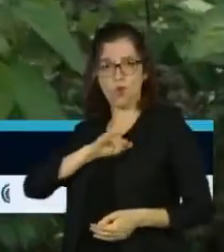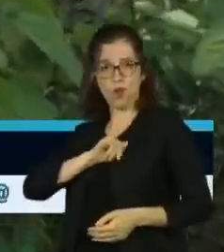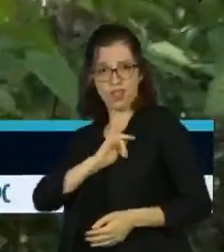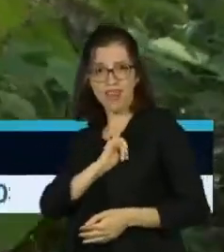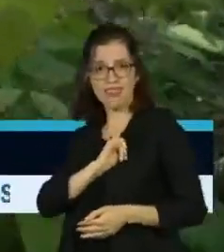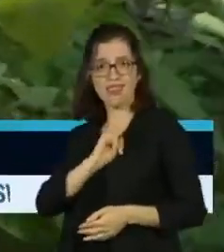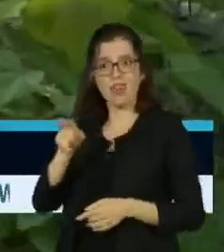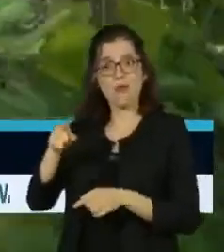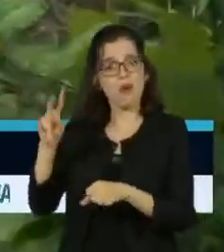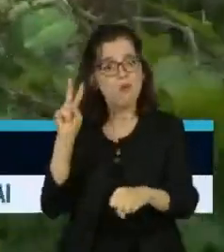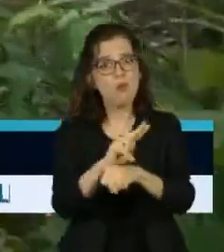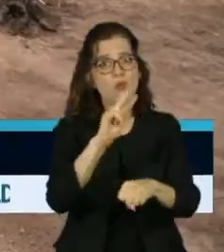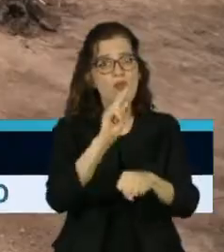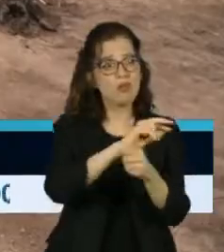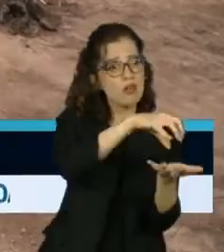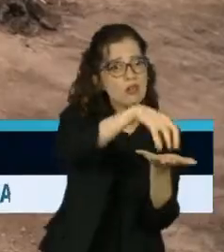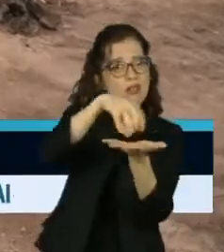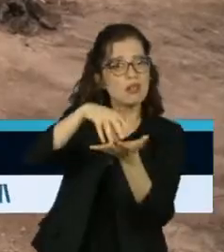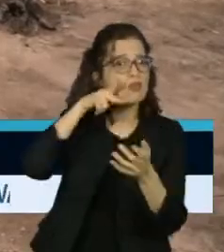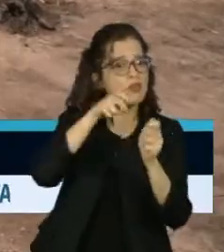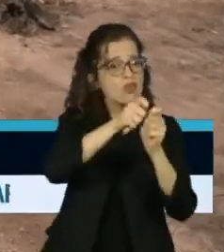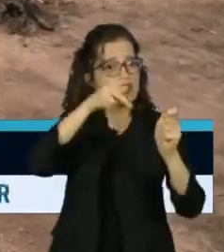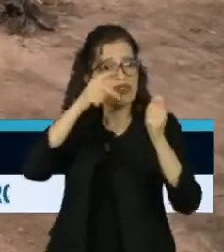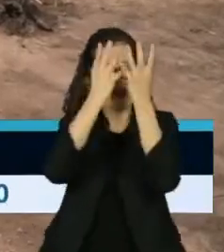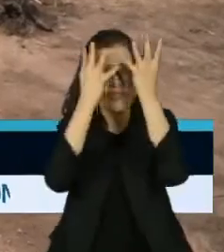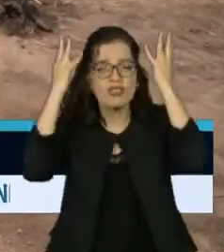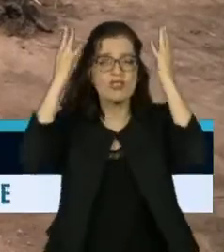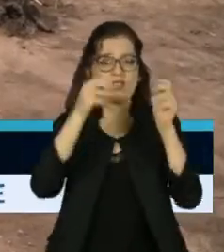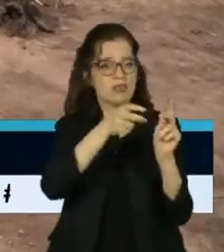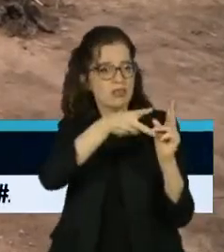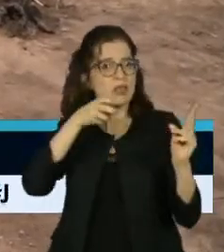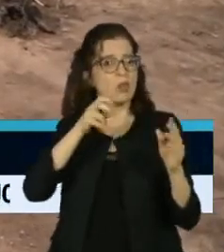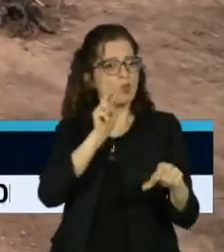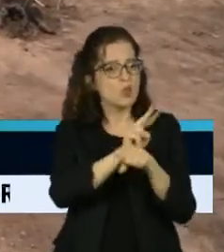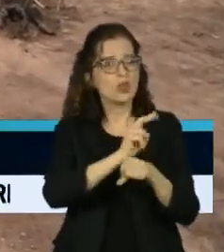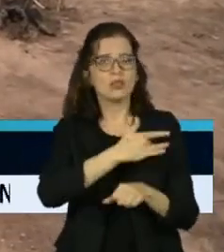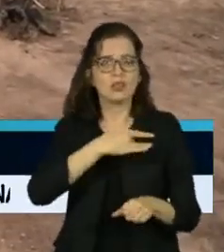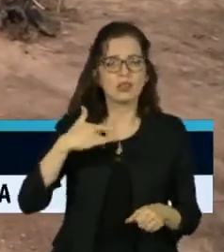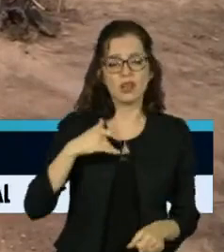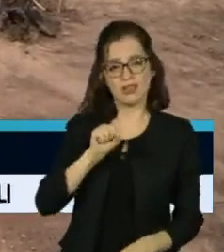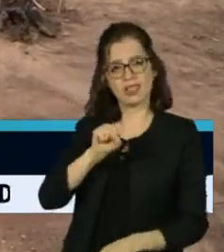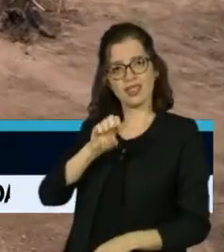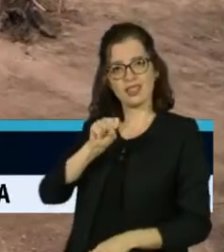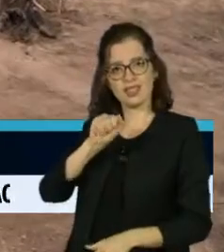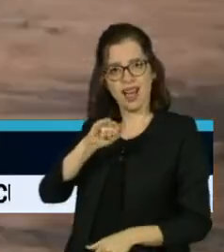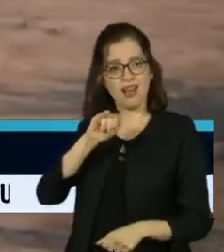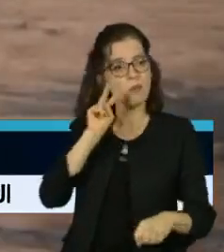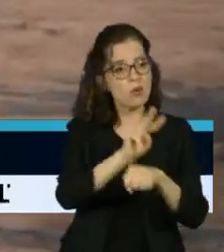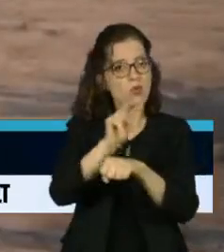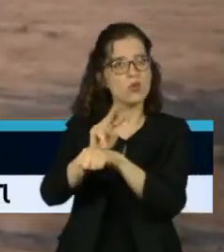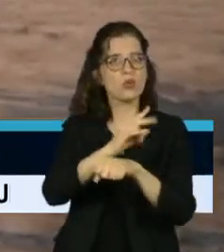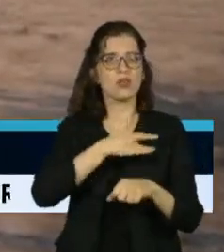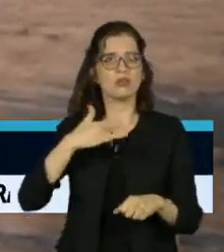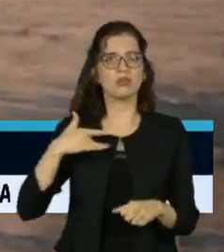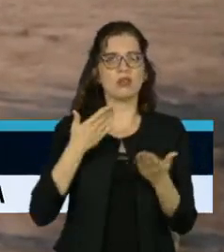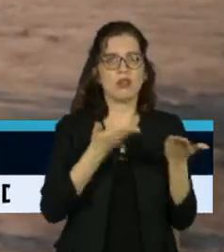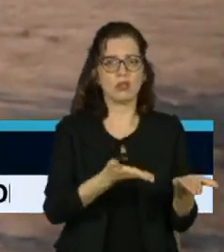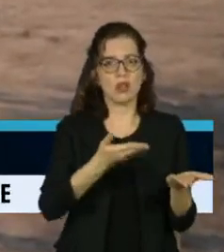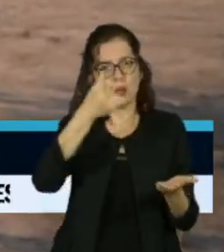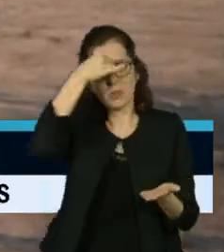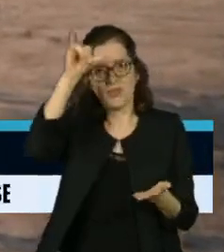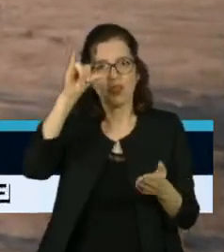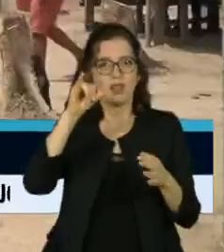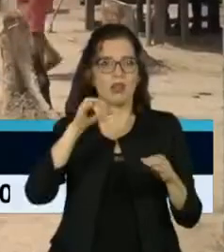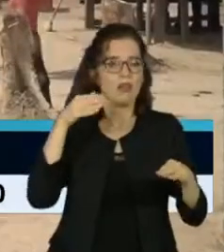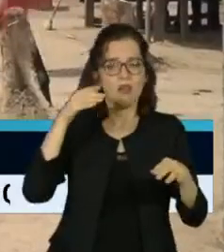a SESAI, Secretaria Especial de Saúde Indígena, instalassem barreiras sanitárias para conter invasões, e